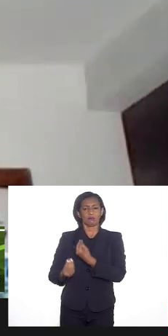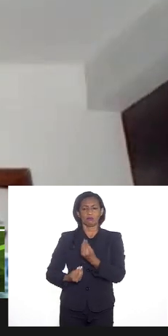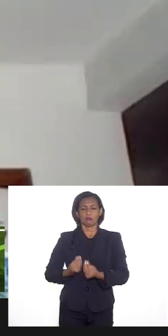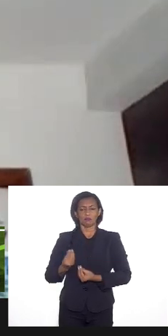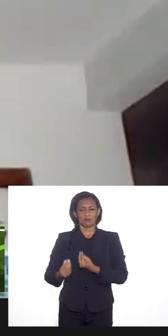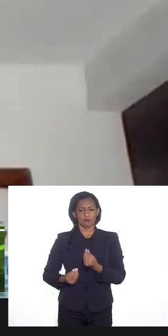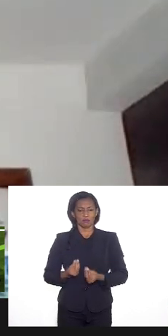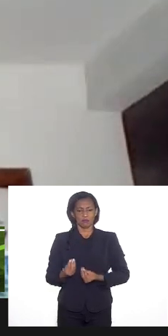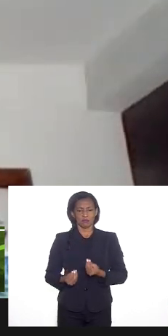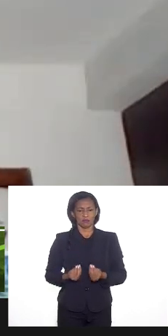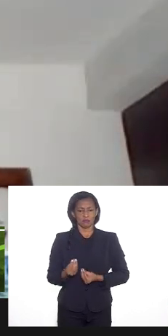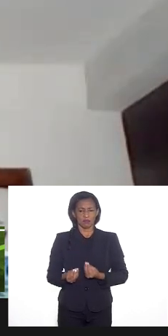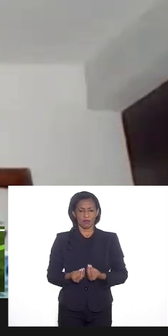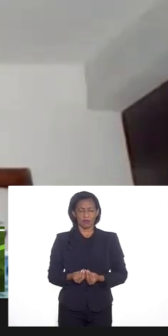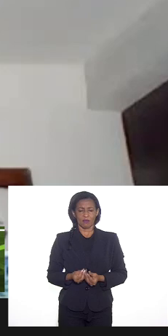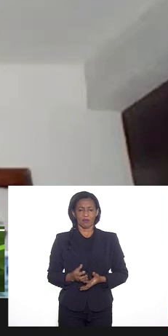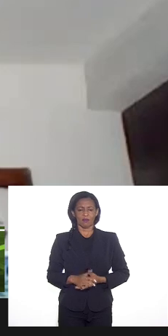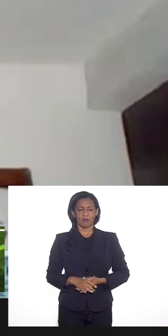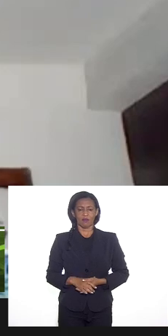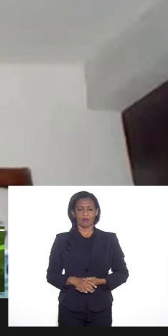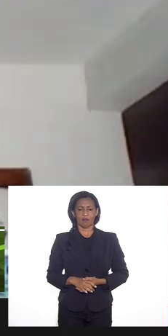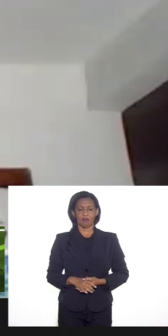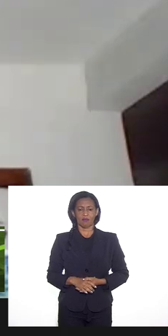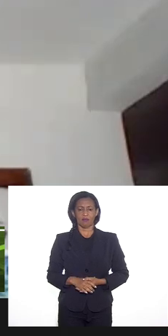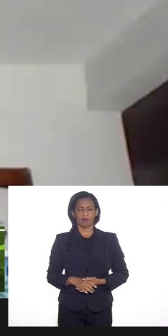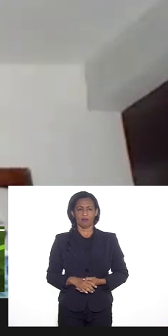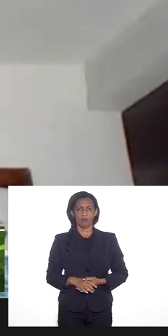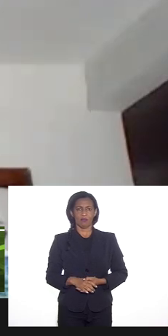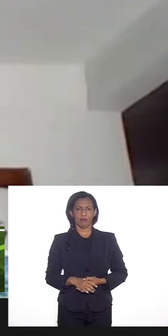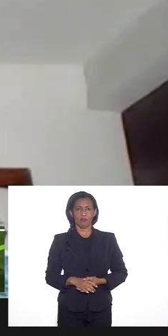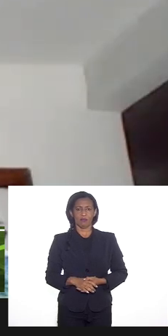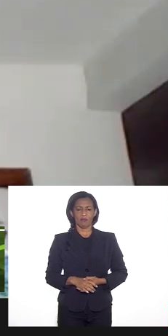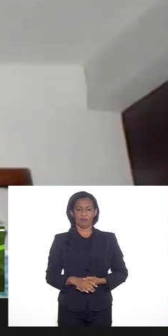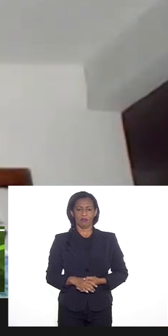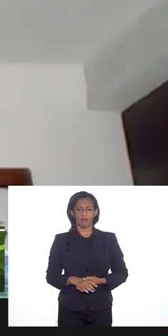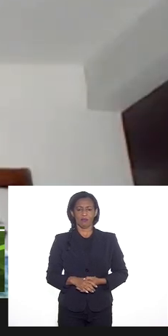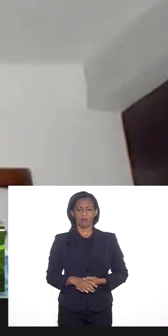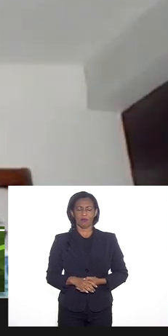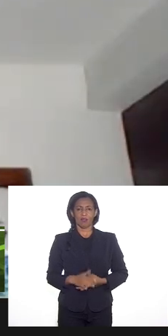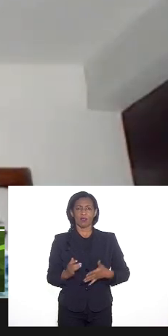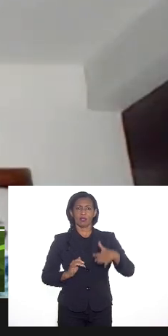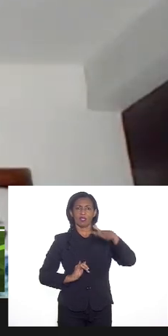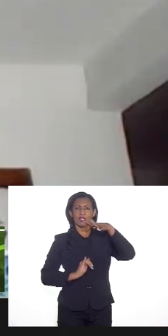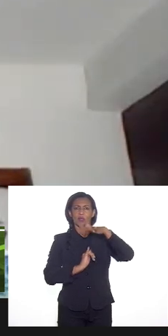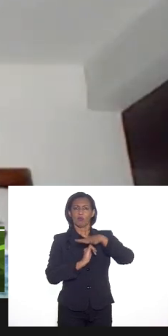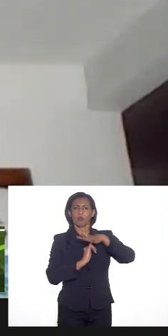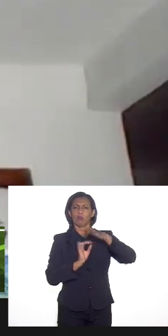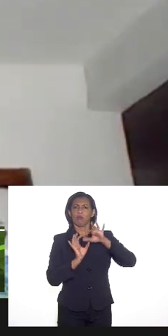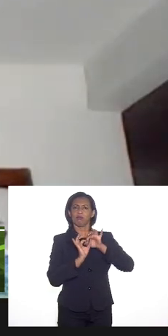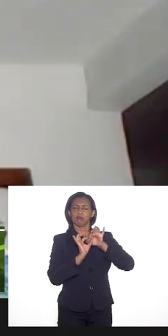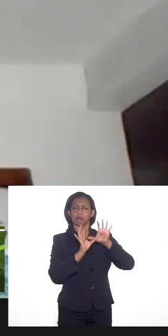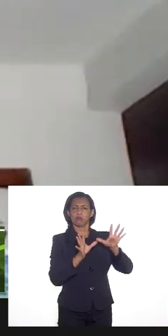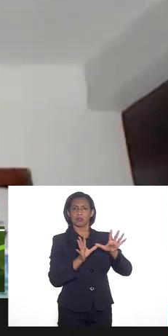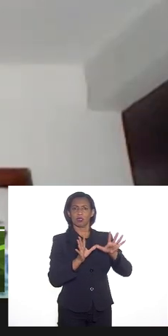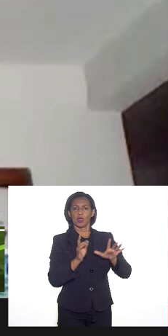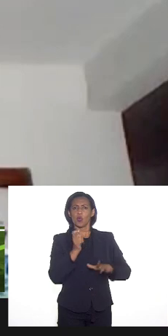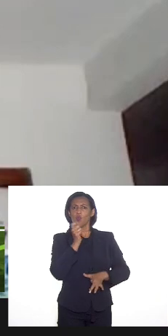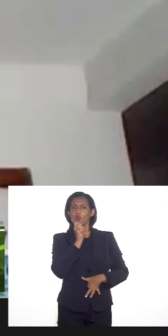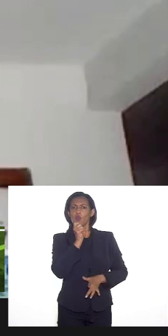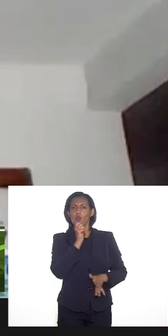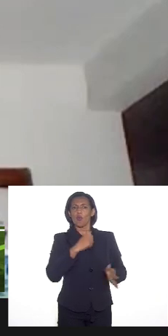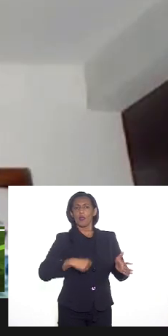aval das instituições. Não há uma